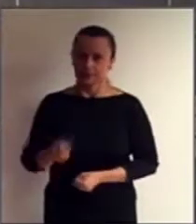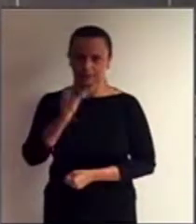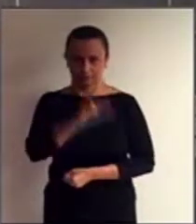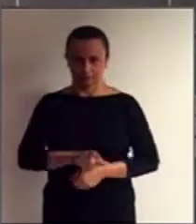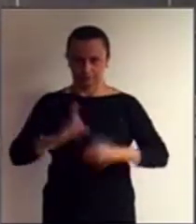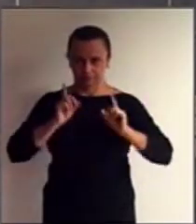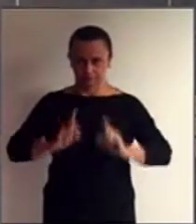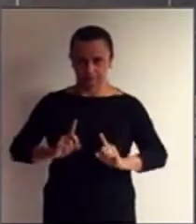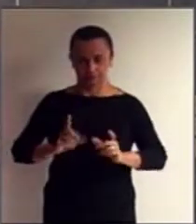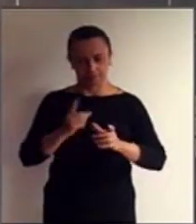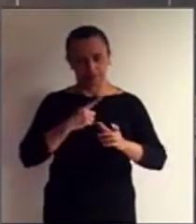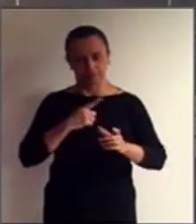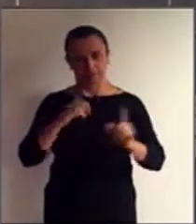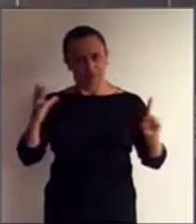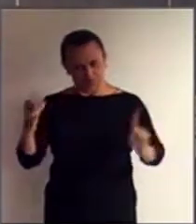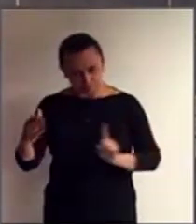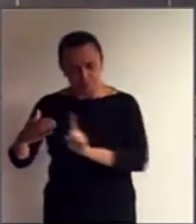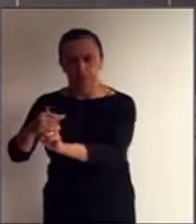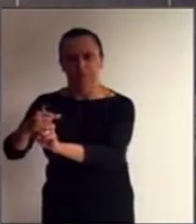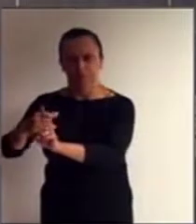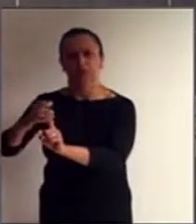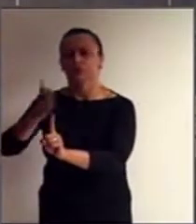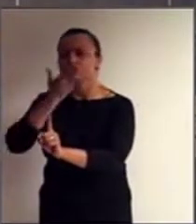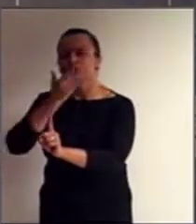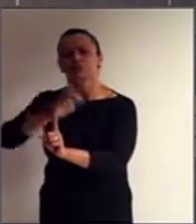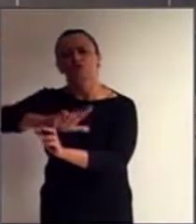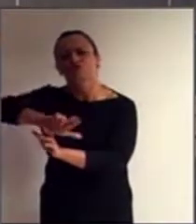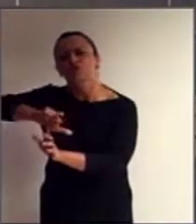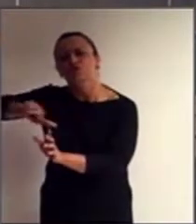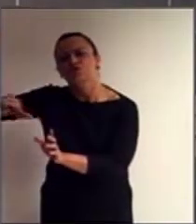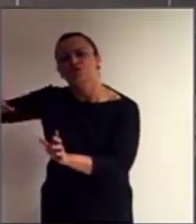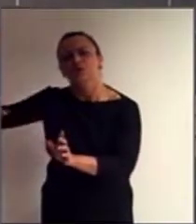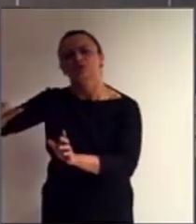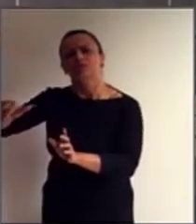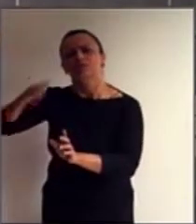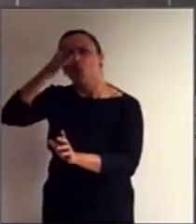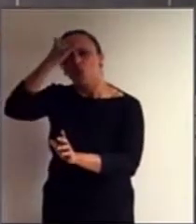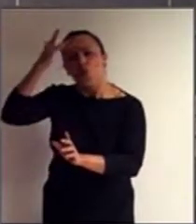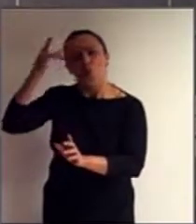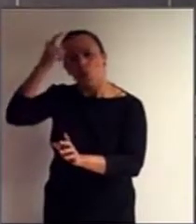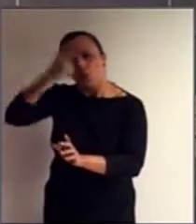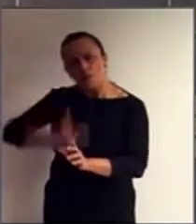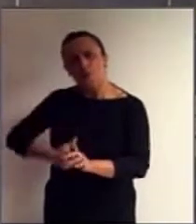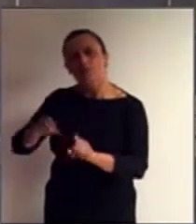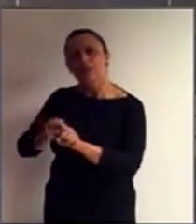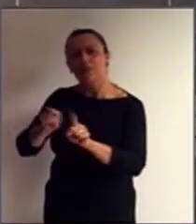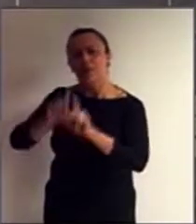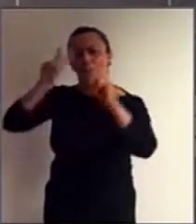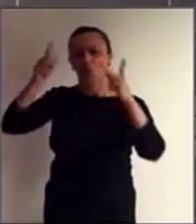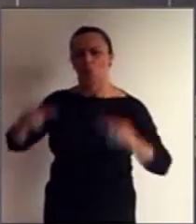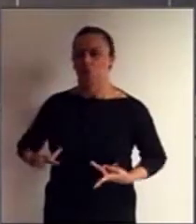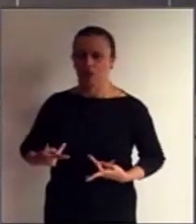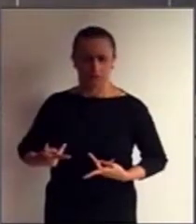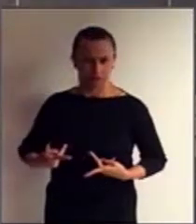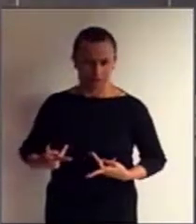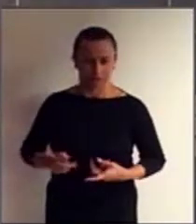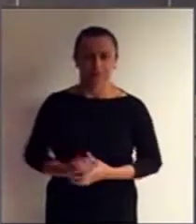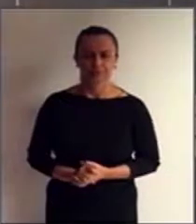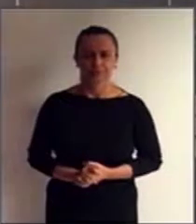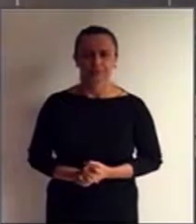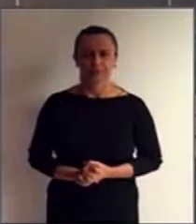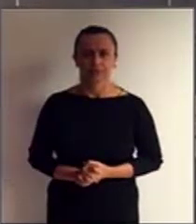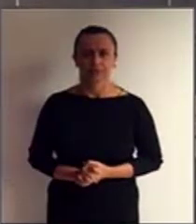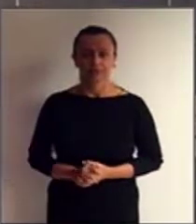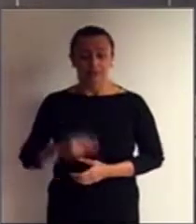parte da diversidade humana e da humanidade. Então, a natureza da